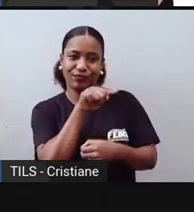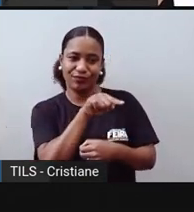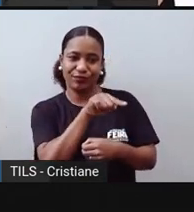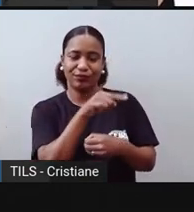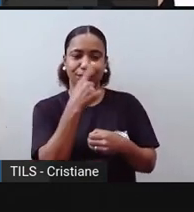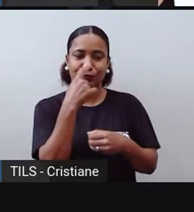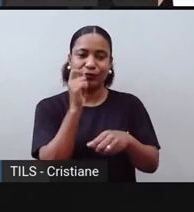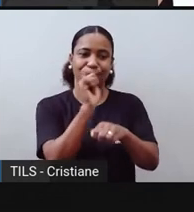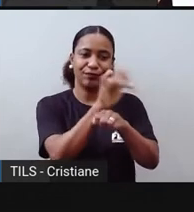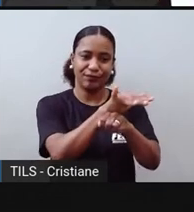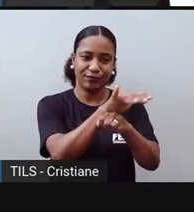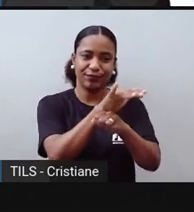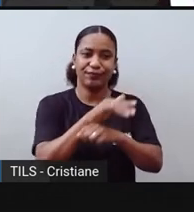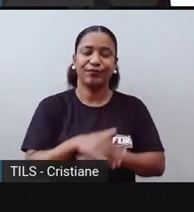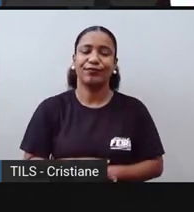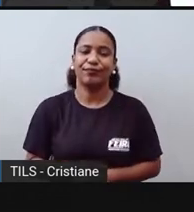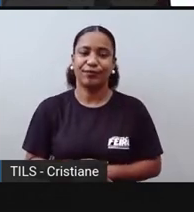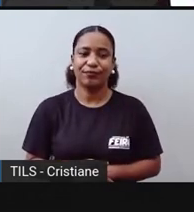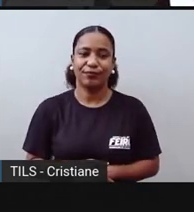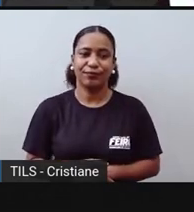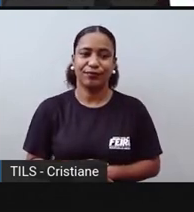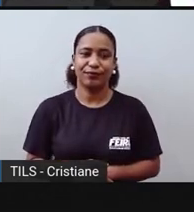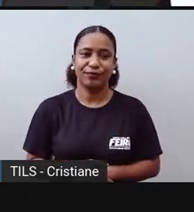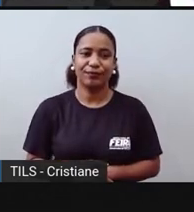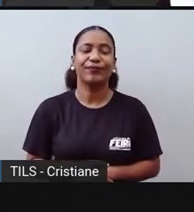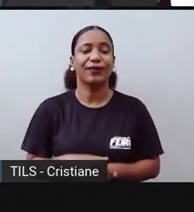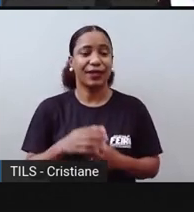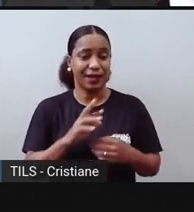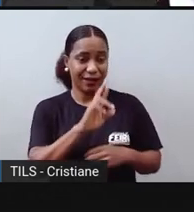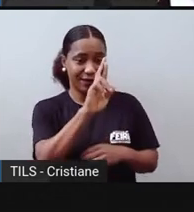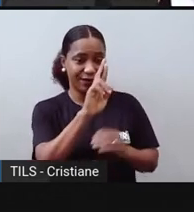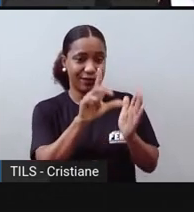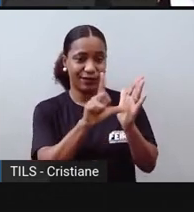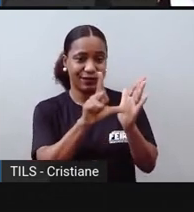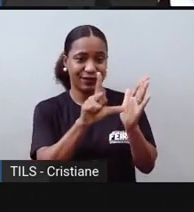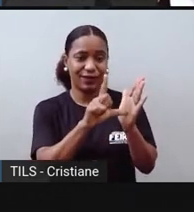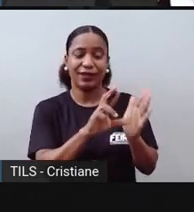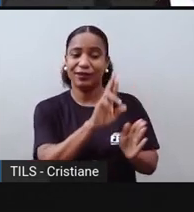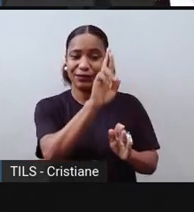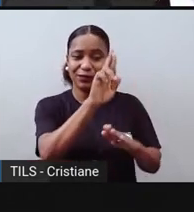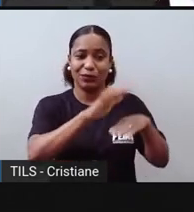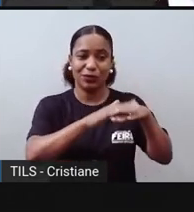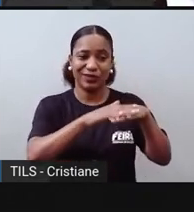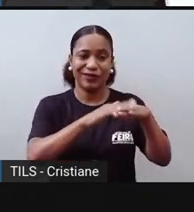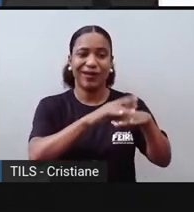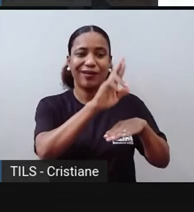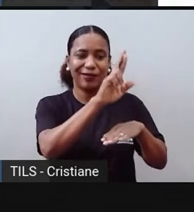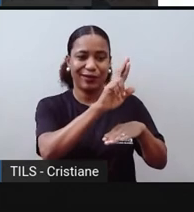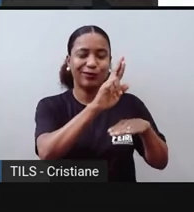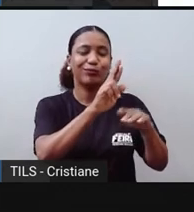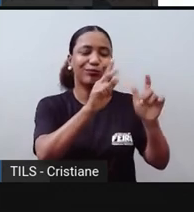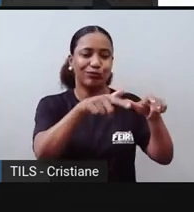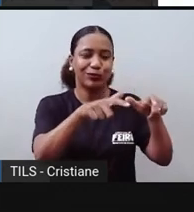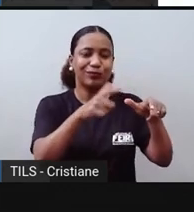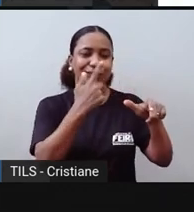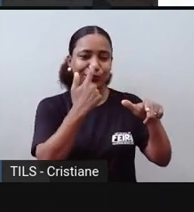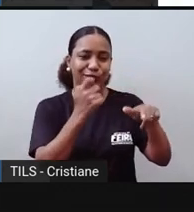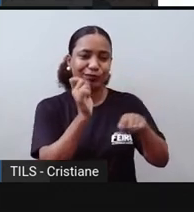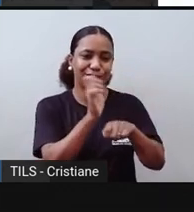descarte mais consciente desse material. Mas a gente sabe, né, que é,